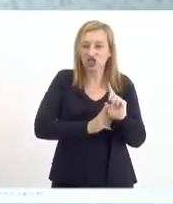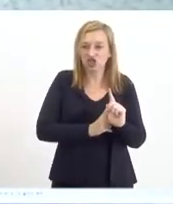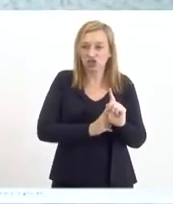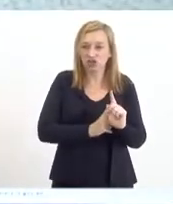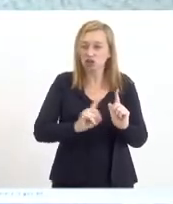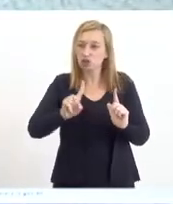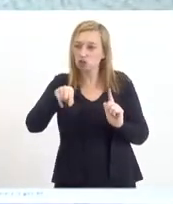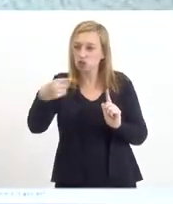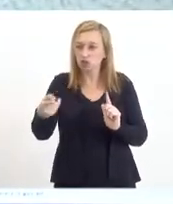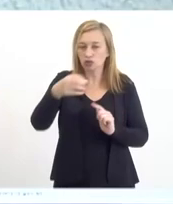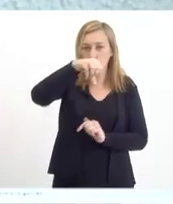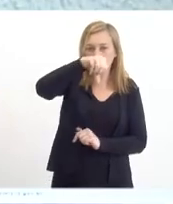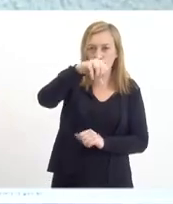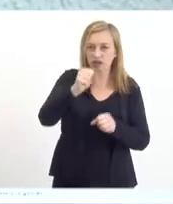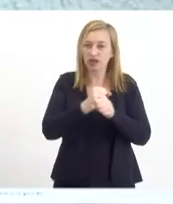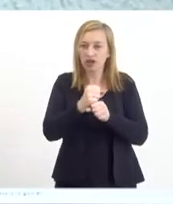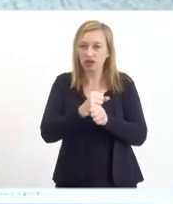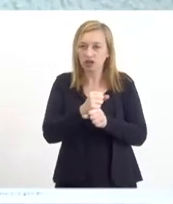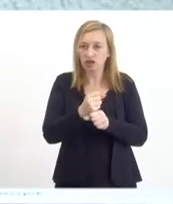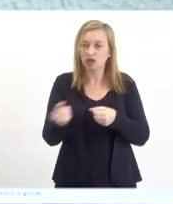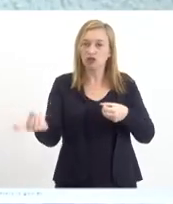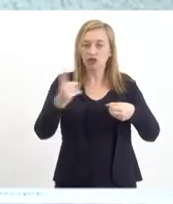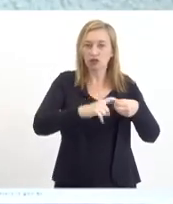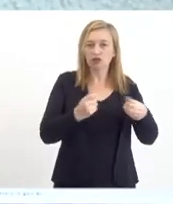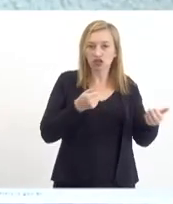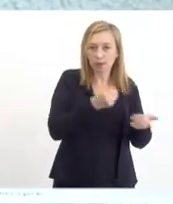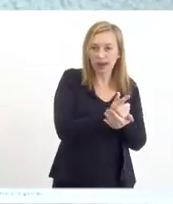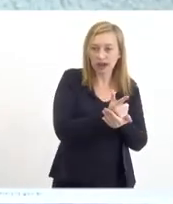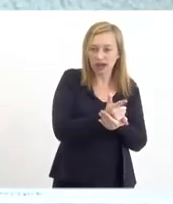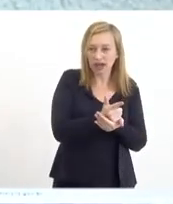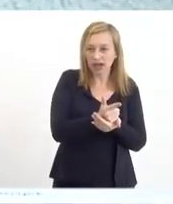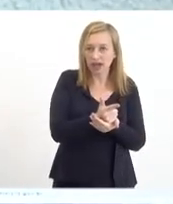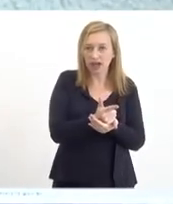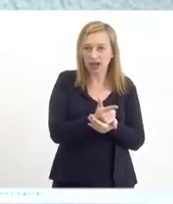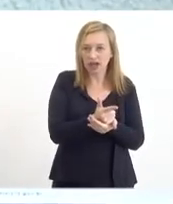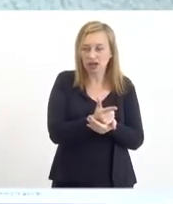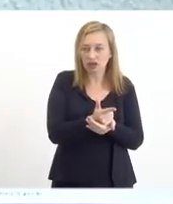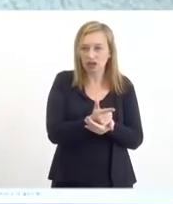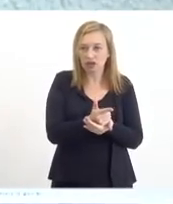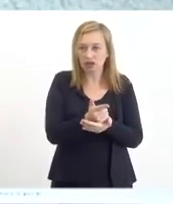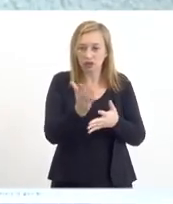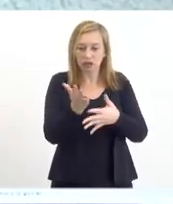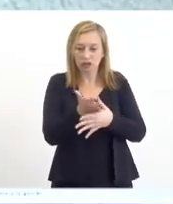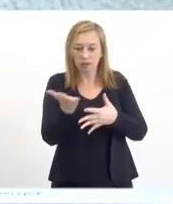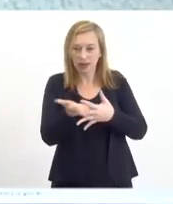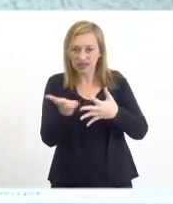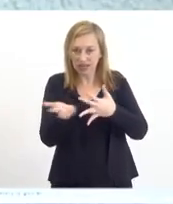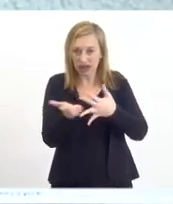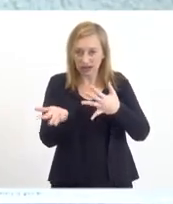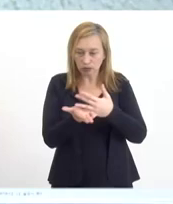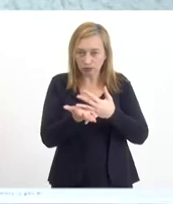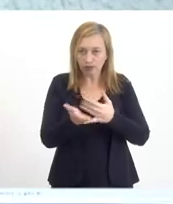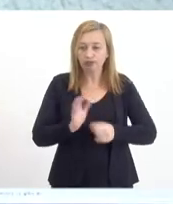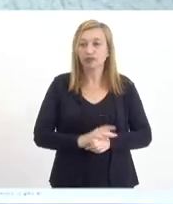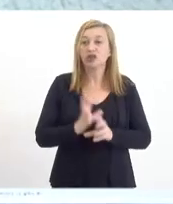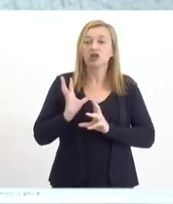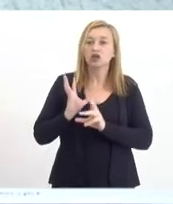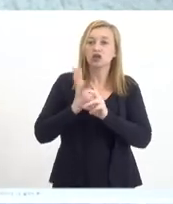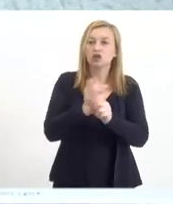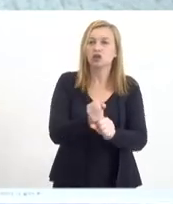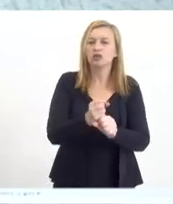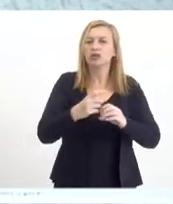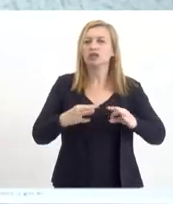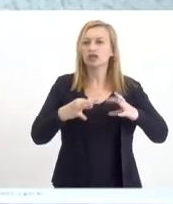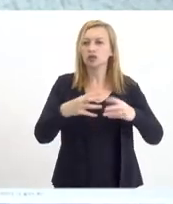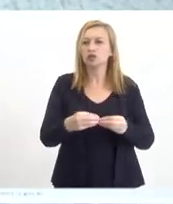e nos próximos nove anos retome os pagamentos de forma gradual e parcelada. soma-se a